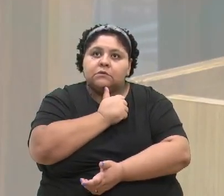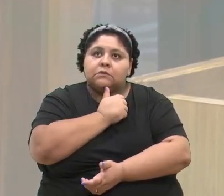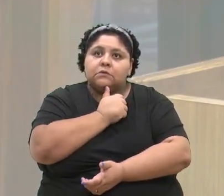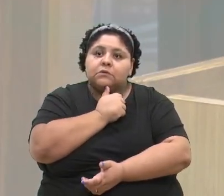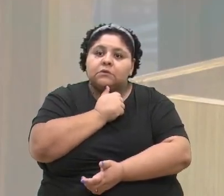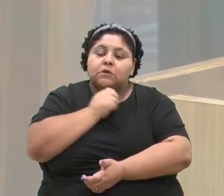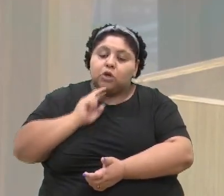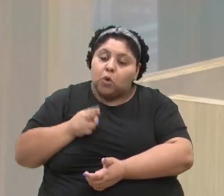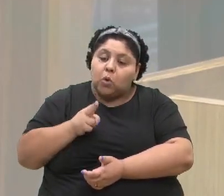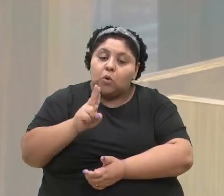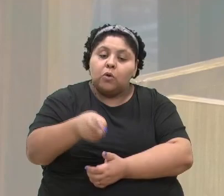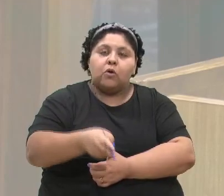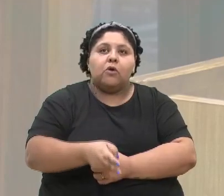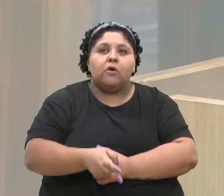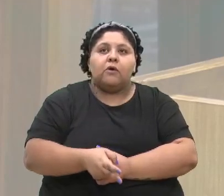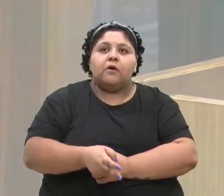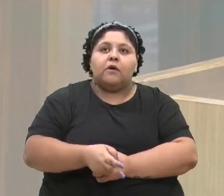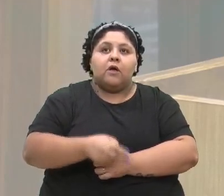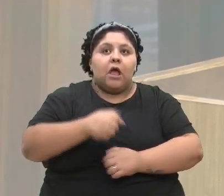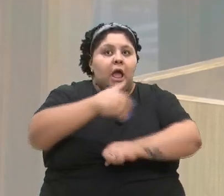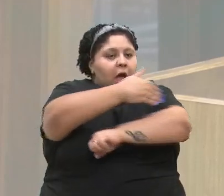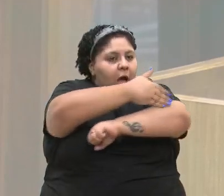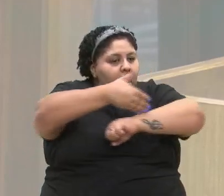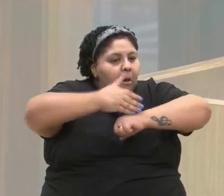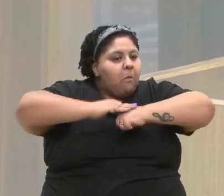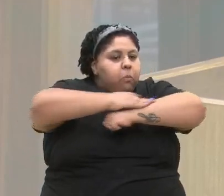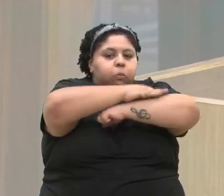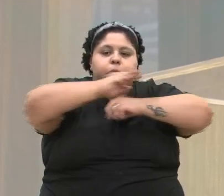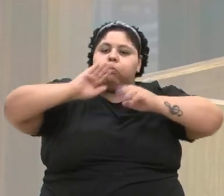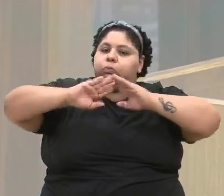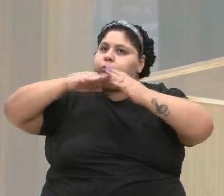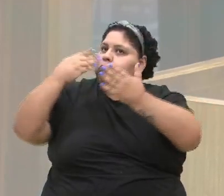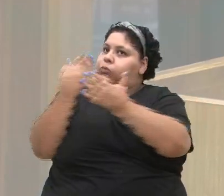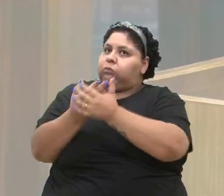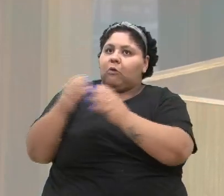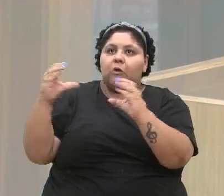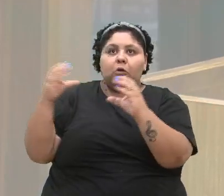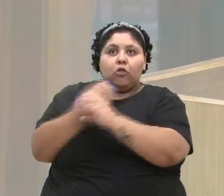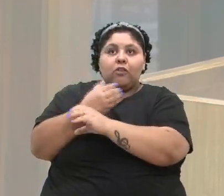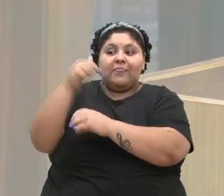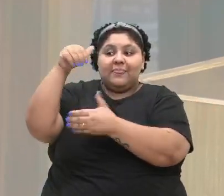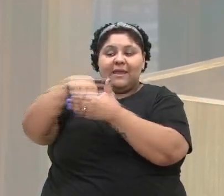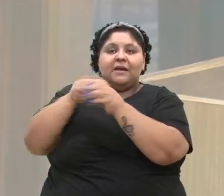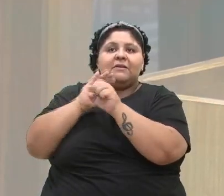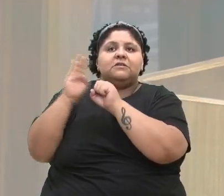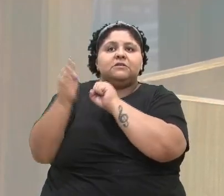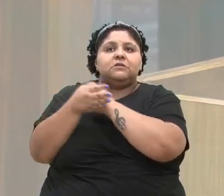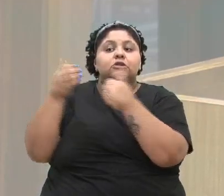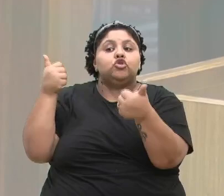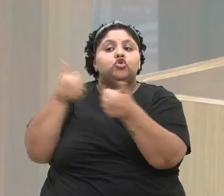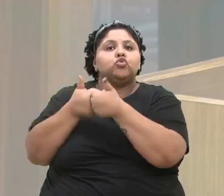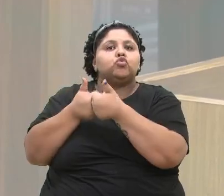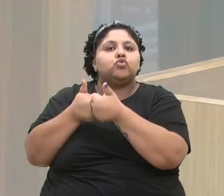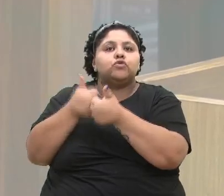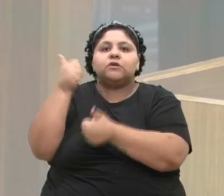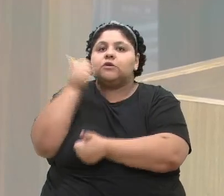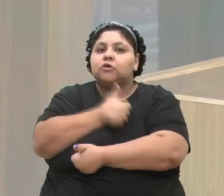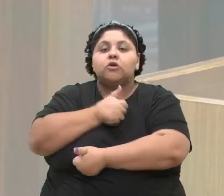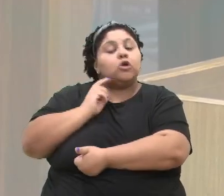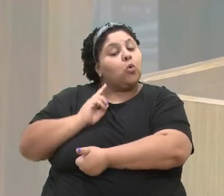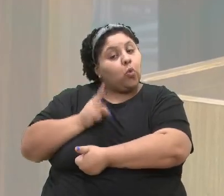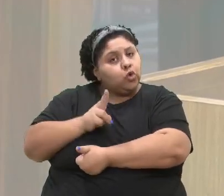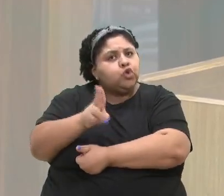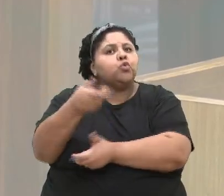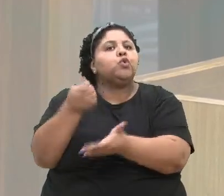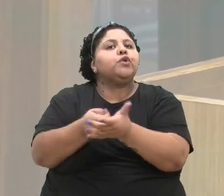acontecer. A briga pelo asfalto, a briga pela escola definitiva no bairro, foi através delas. E que ainda continuam